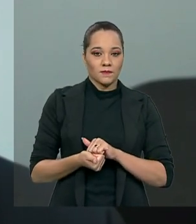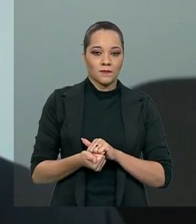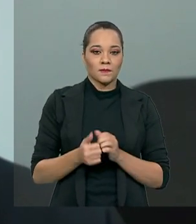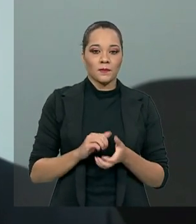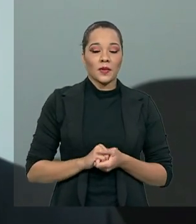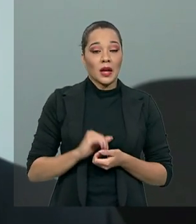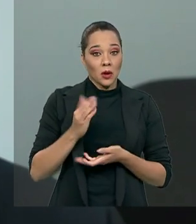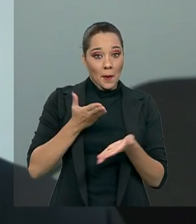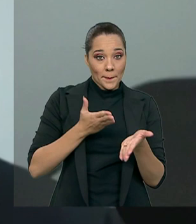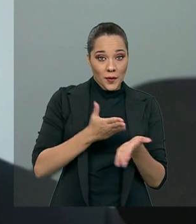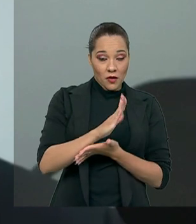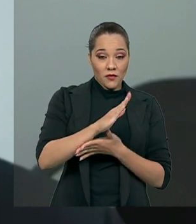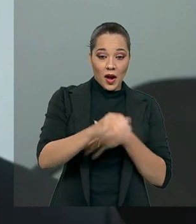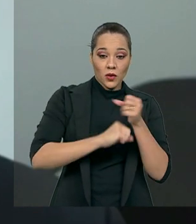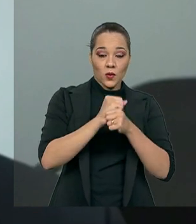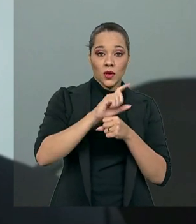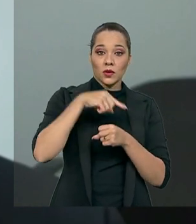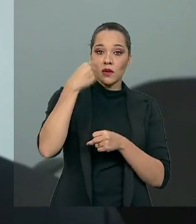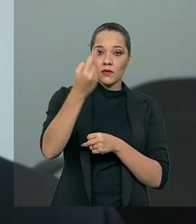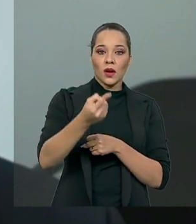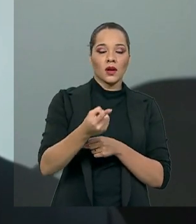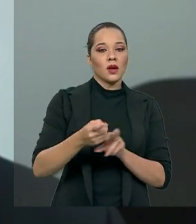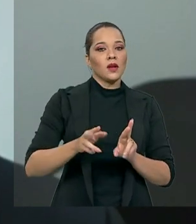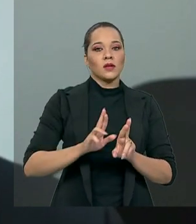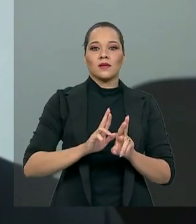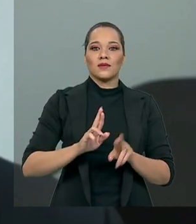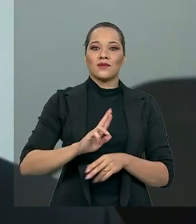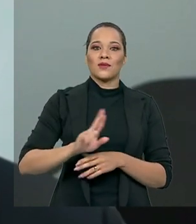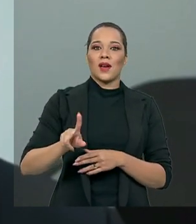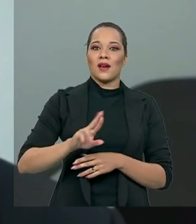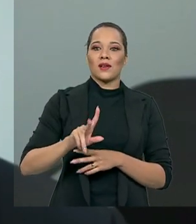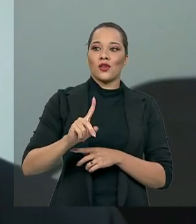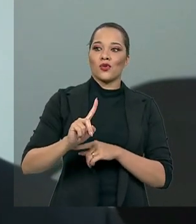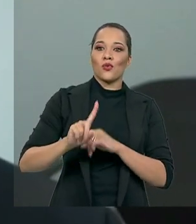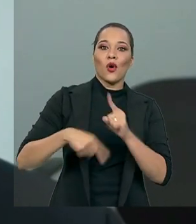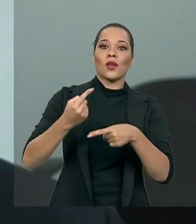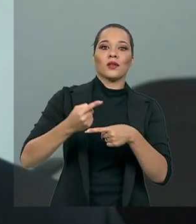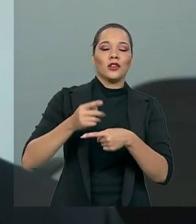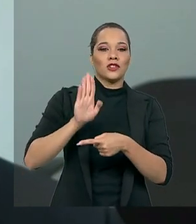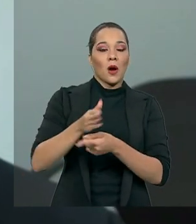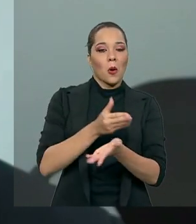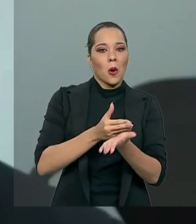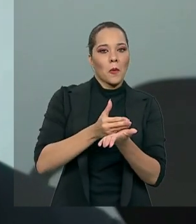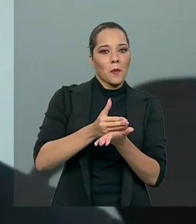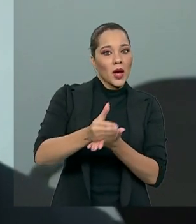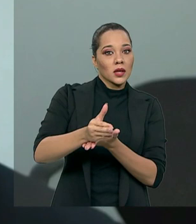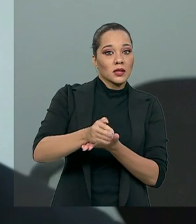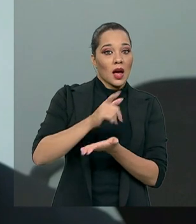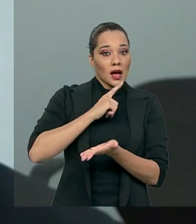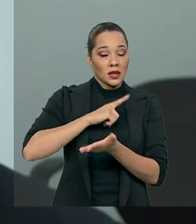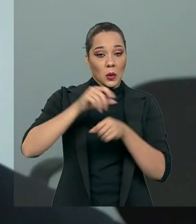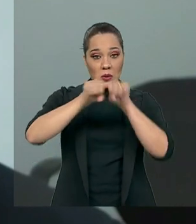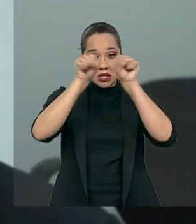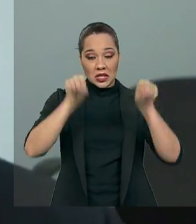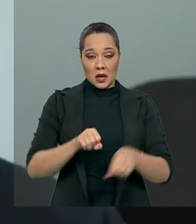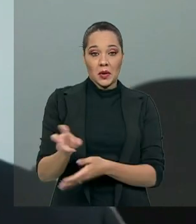Então, aprovar no ano que vem não significa que no ano que vem nós já começaremos a ter um sistema tributário novo. Então, ainda